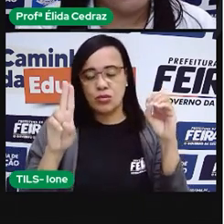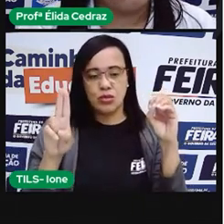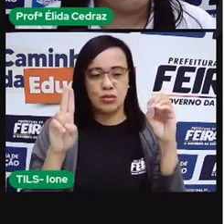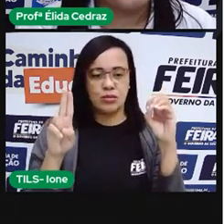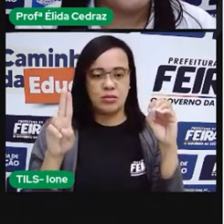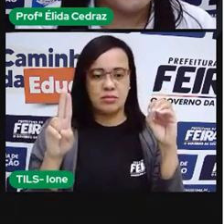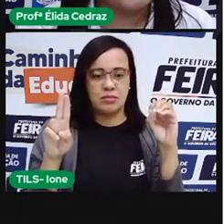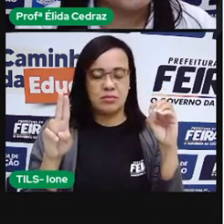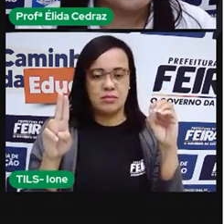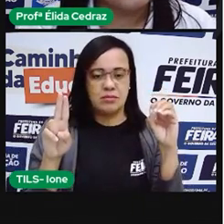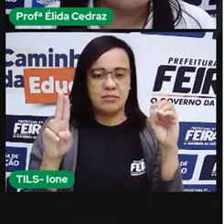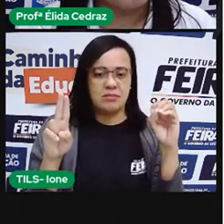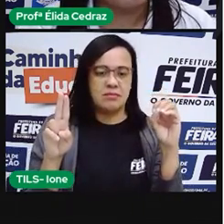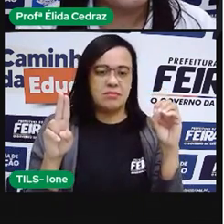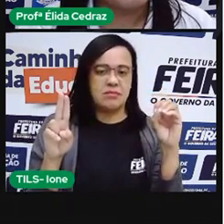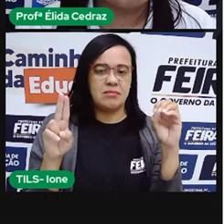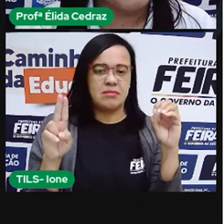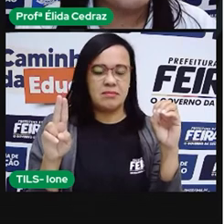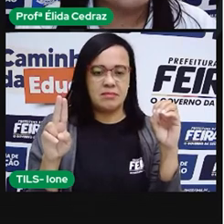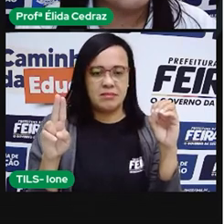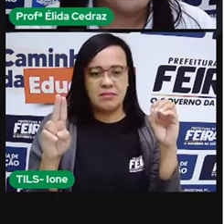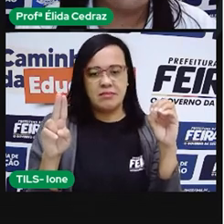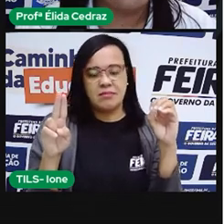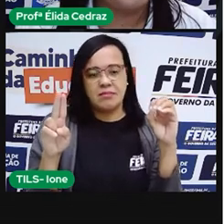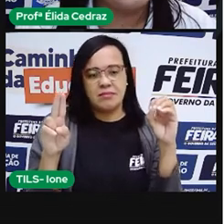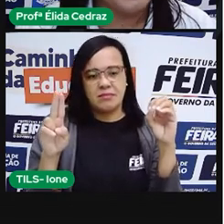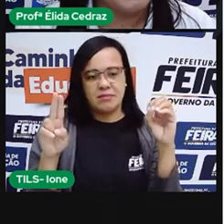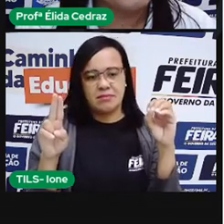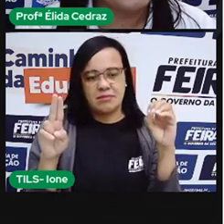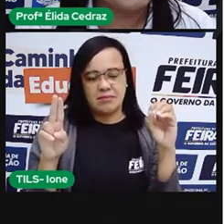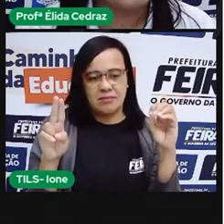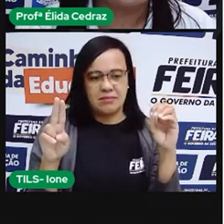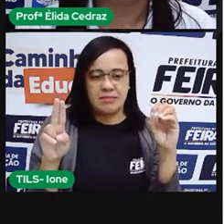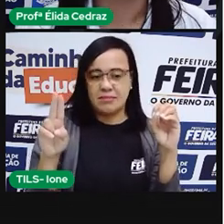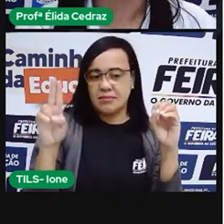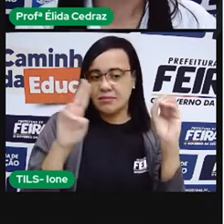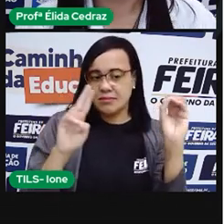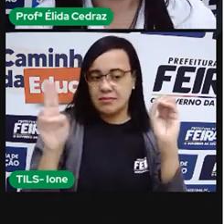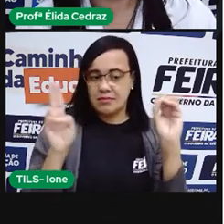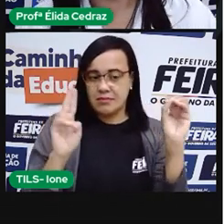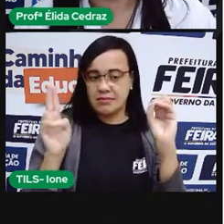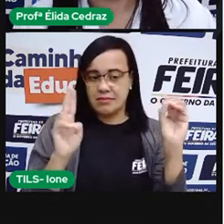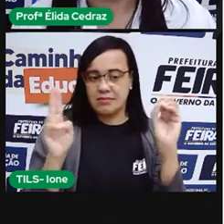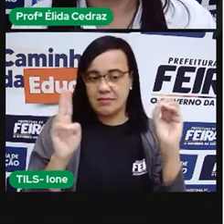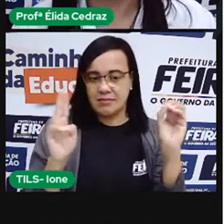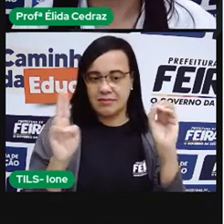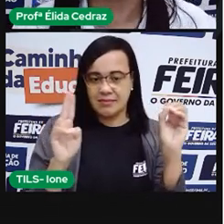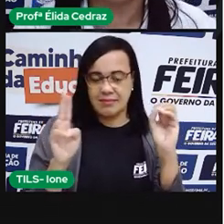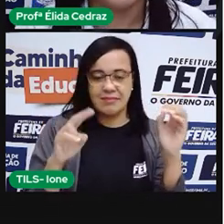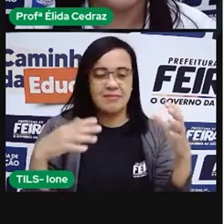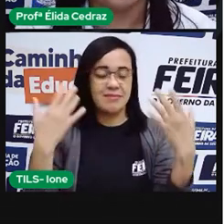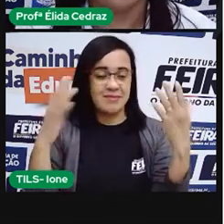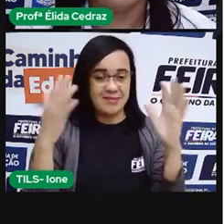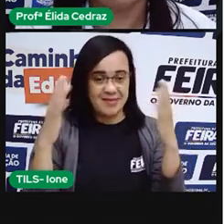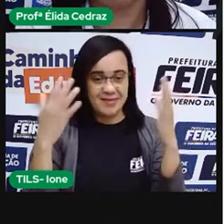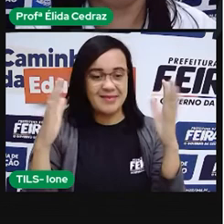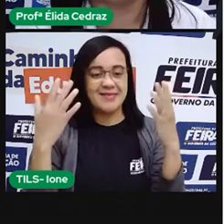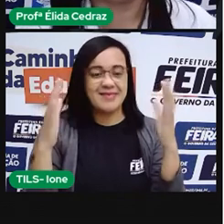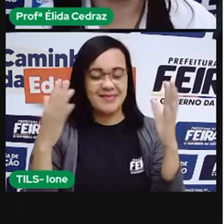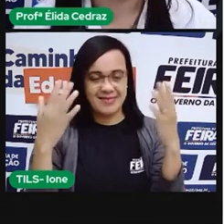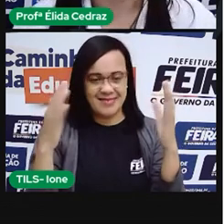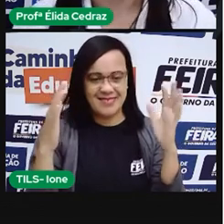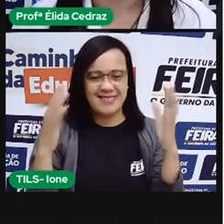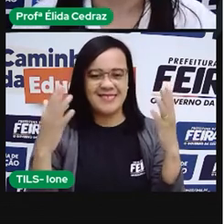saudade ou você fala saudade? Muito bem. Caú.